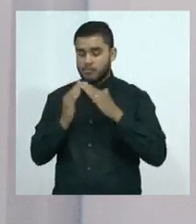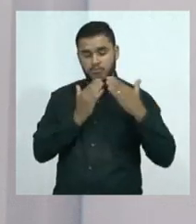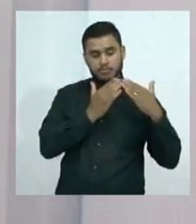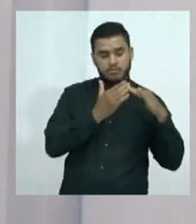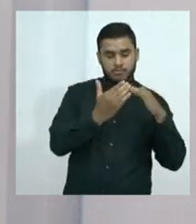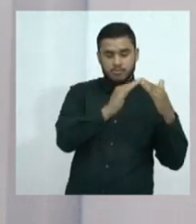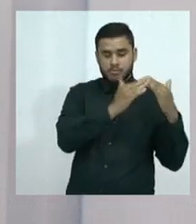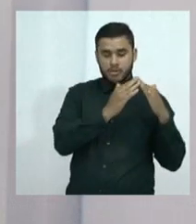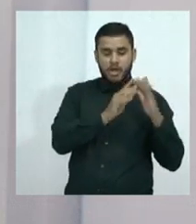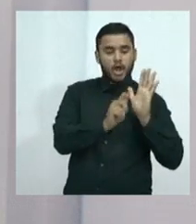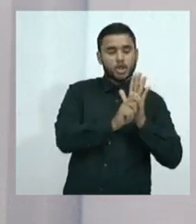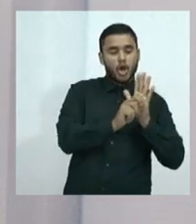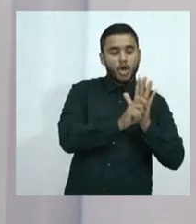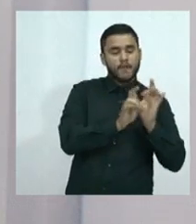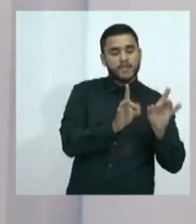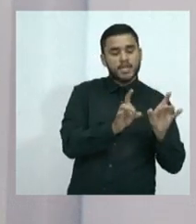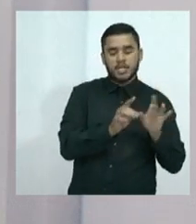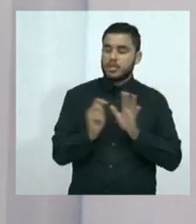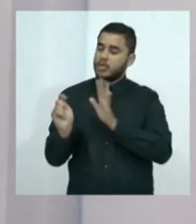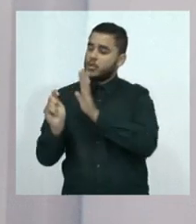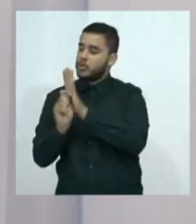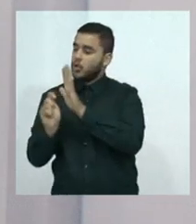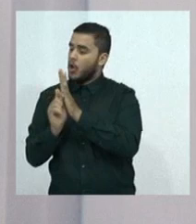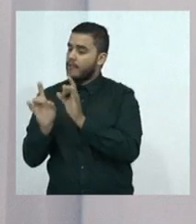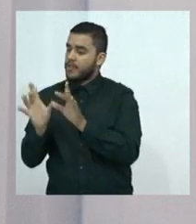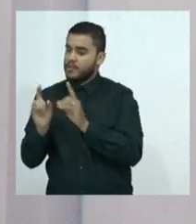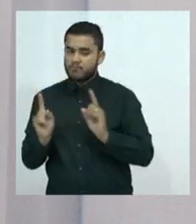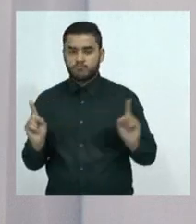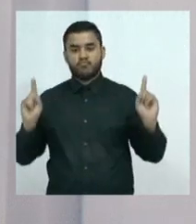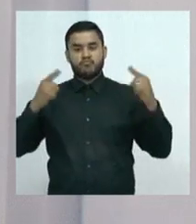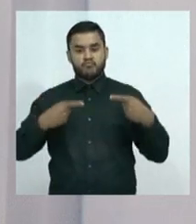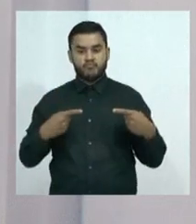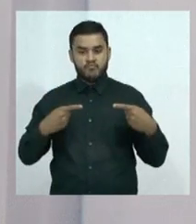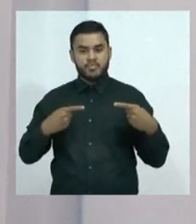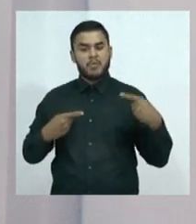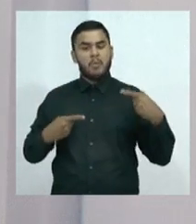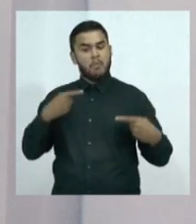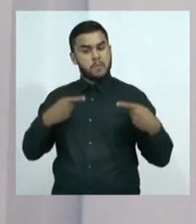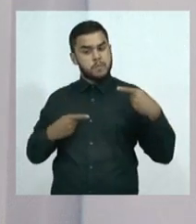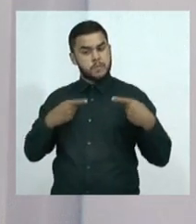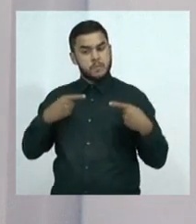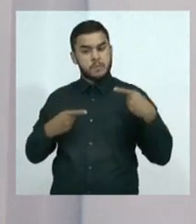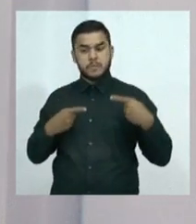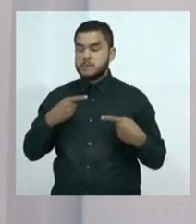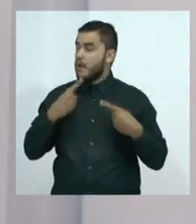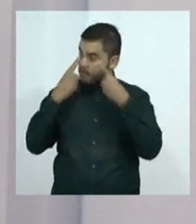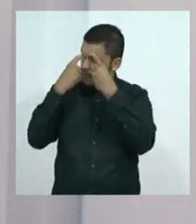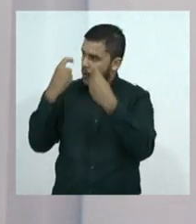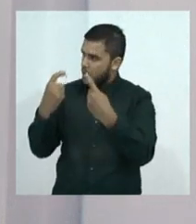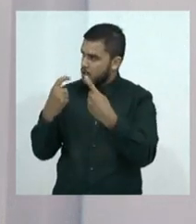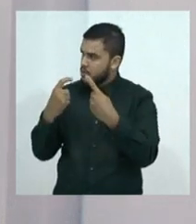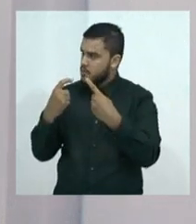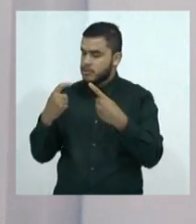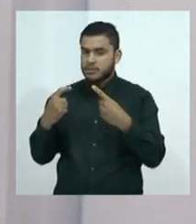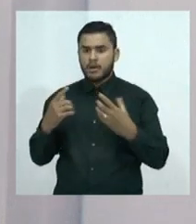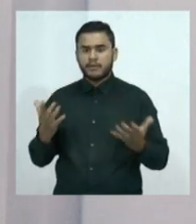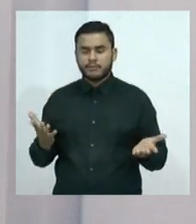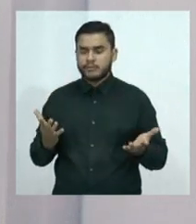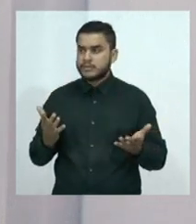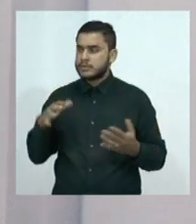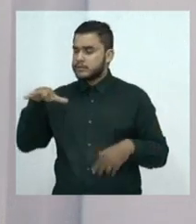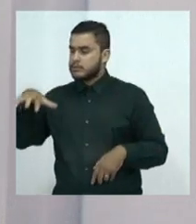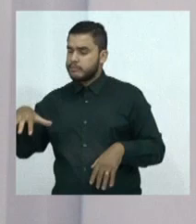territórios, que são os traficantes. Especialmente, hoje em dia, que a gente tem o domínio das facções na cidade de Fortaleza. Enfim,